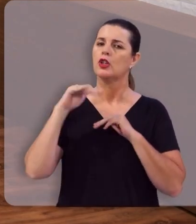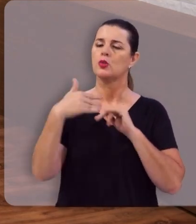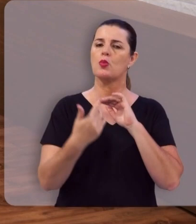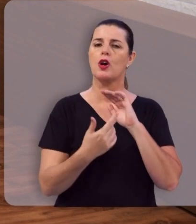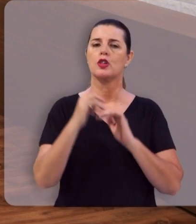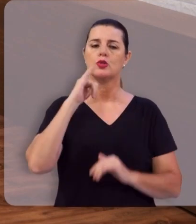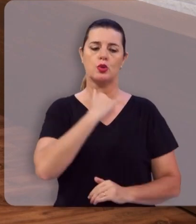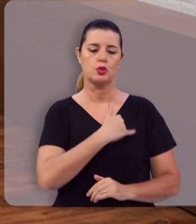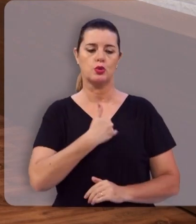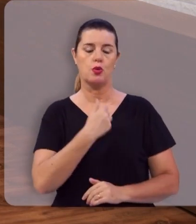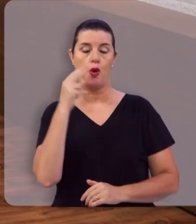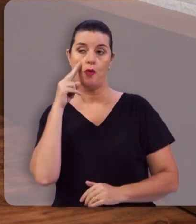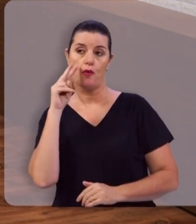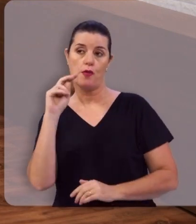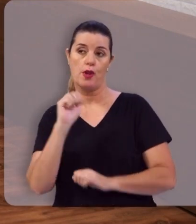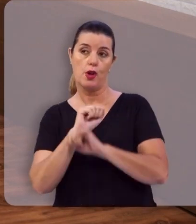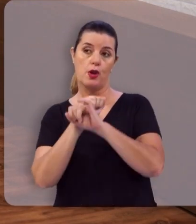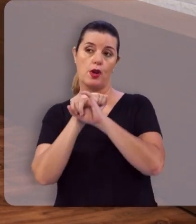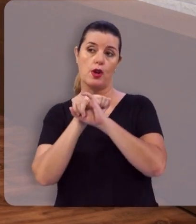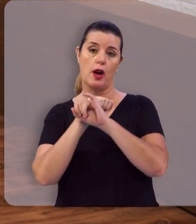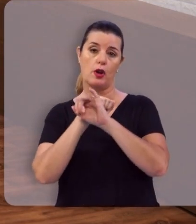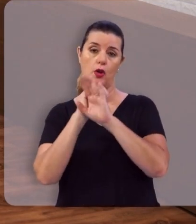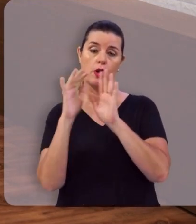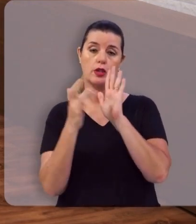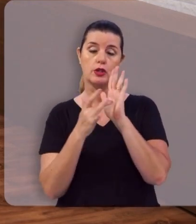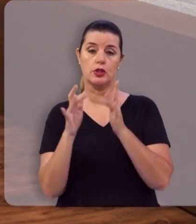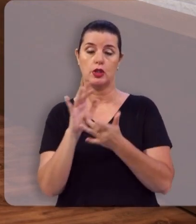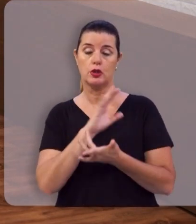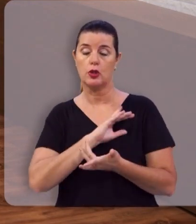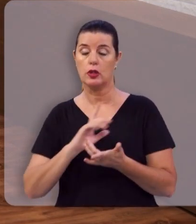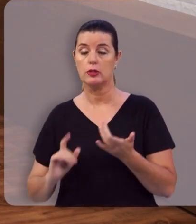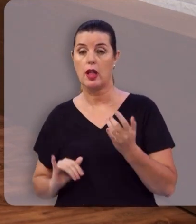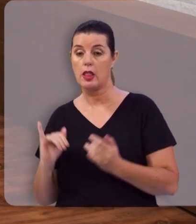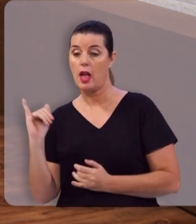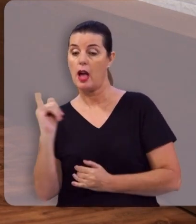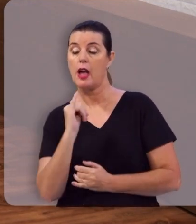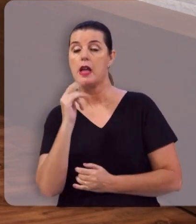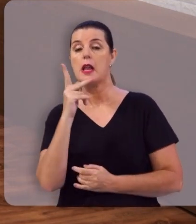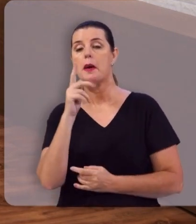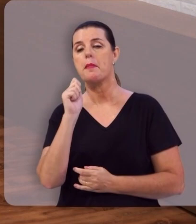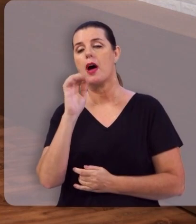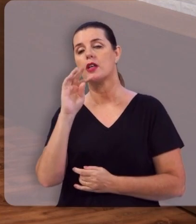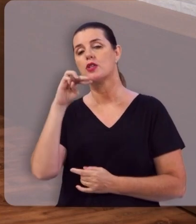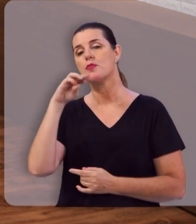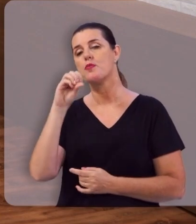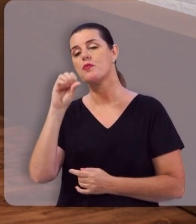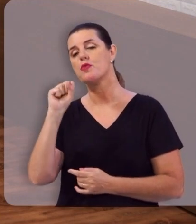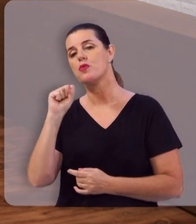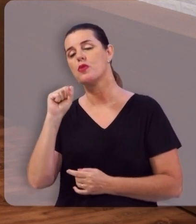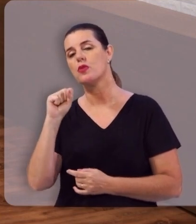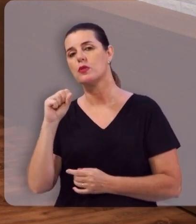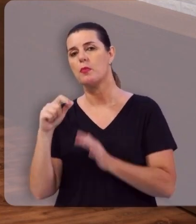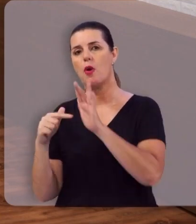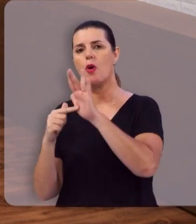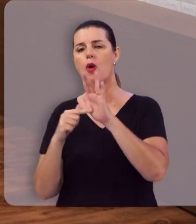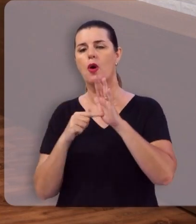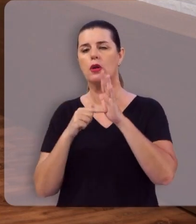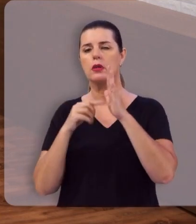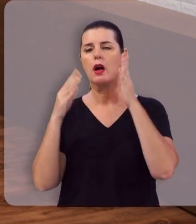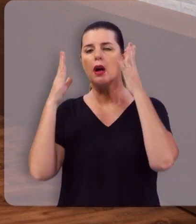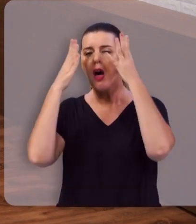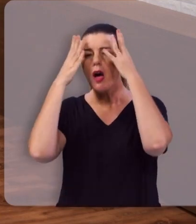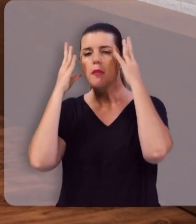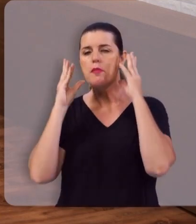vê o Cristo da glória lá na ilha de Patmos, ele descreve este corpo de glória, cabelos brancos com a